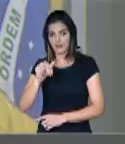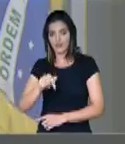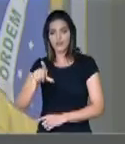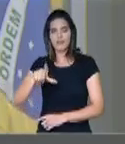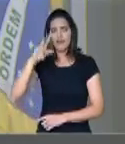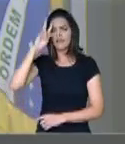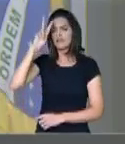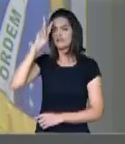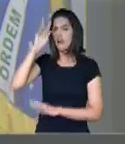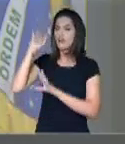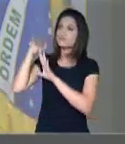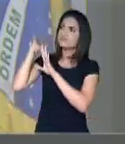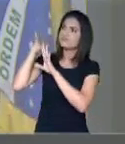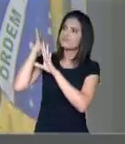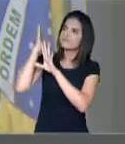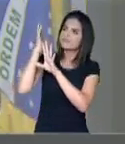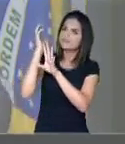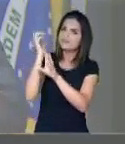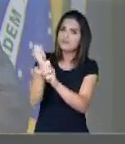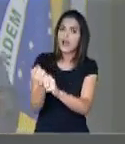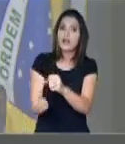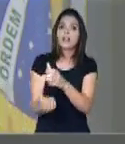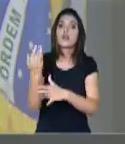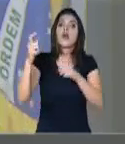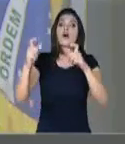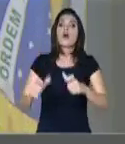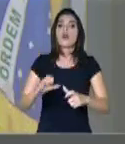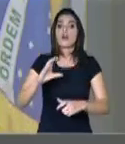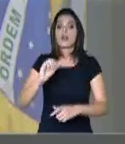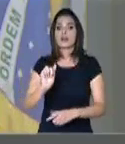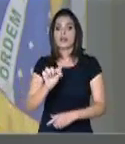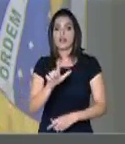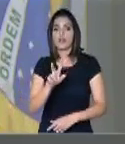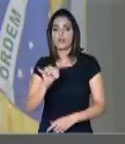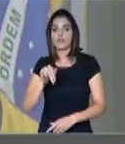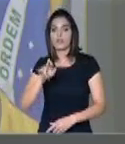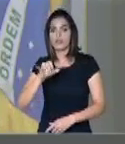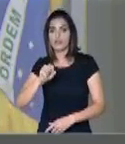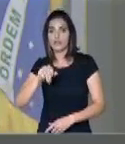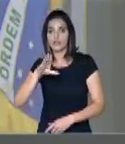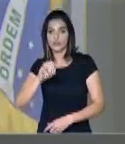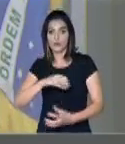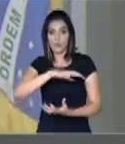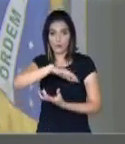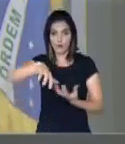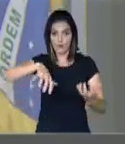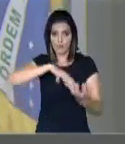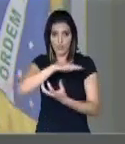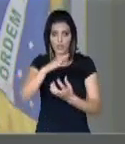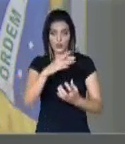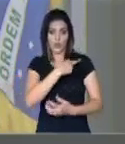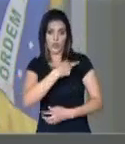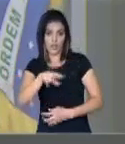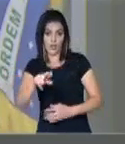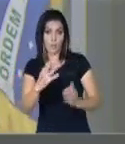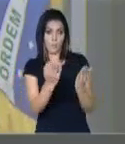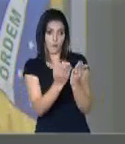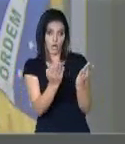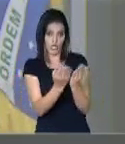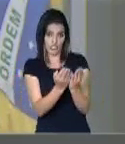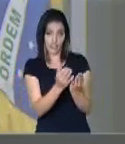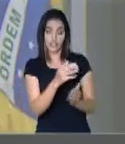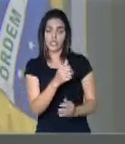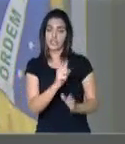teologicamente, a sua história, se origina, no calvinismo, um movimento, religioso, protestante, do século, 16,